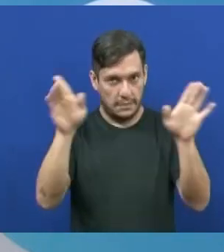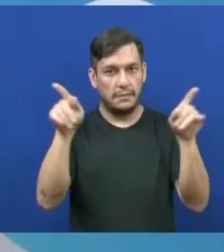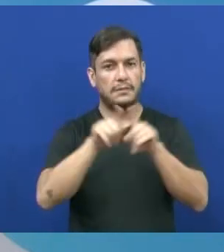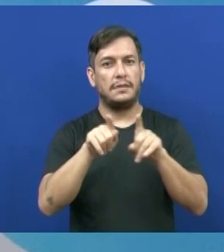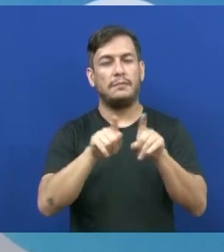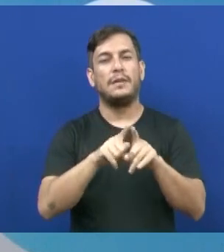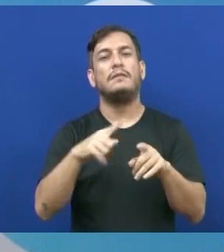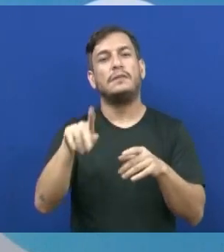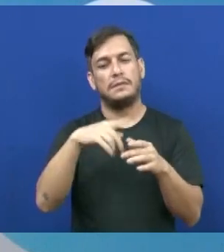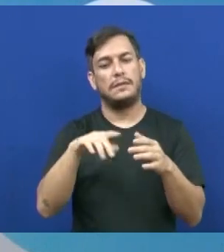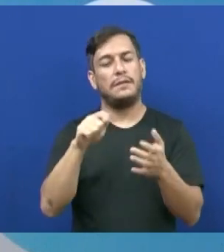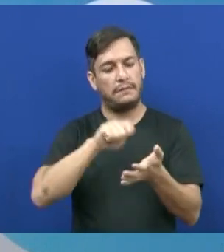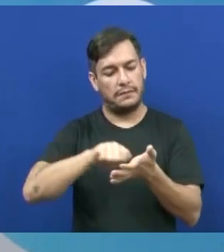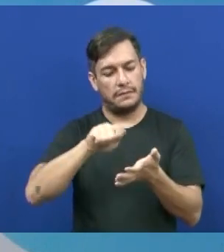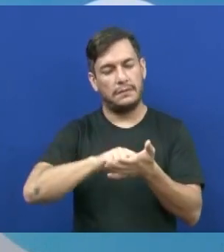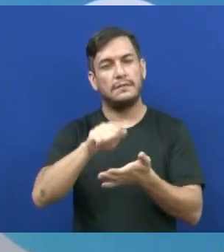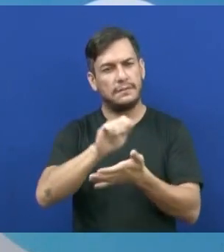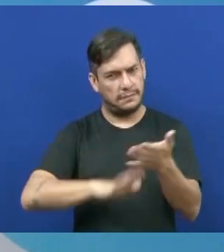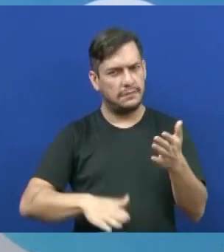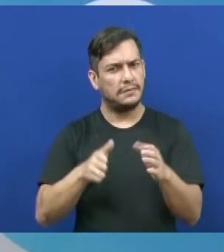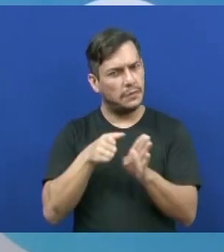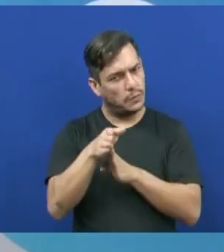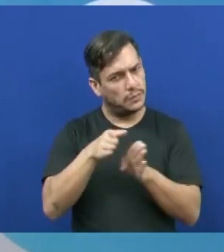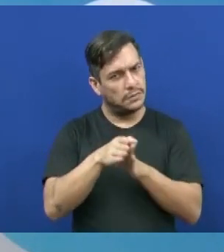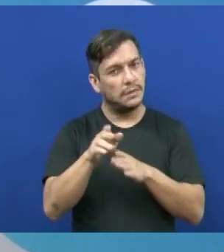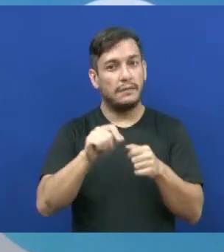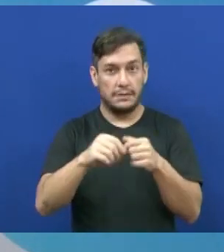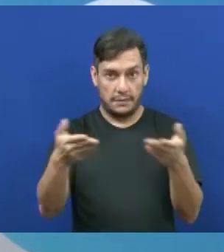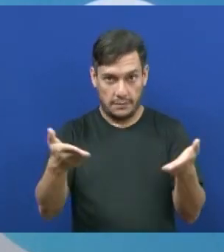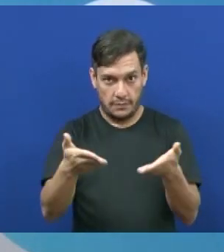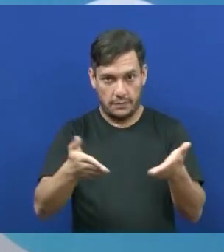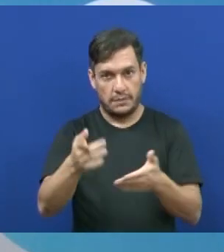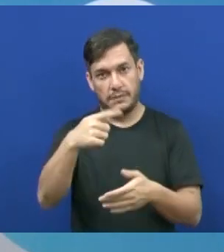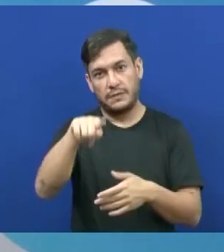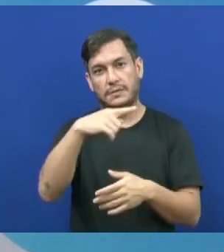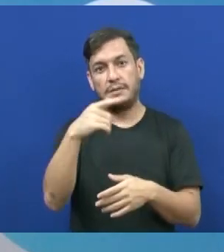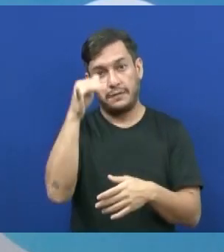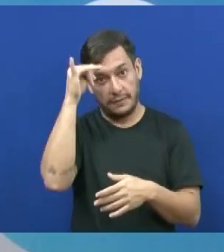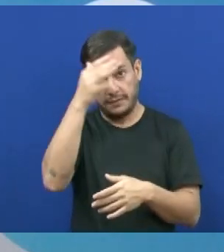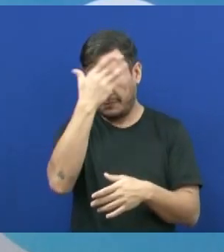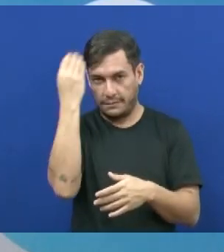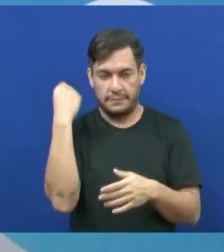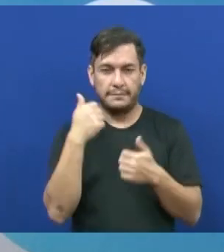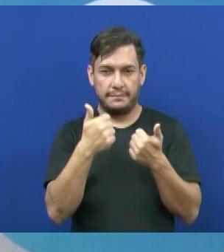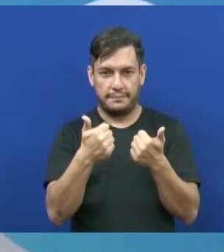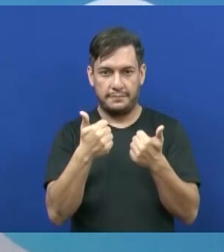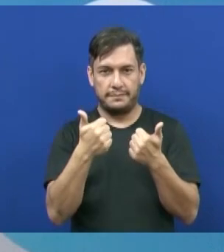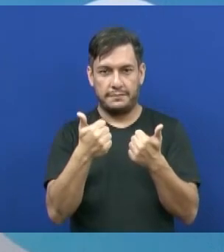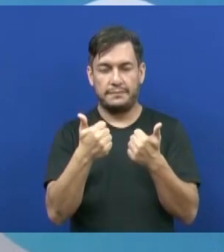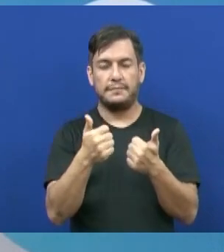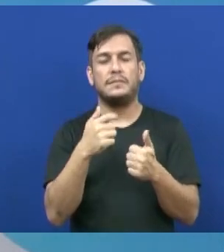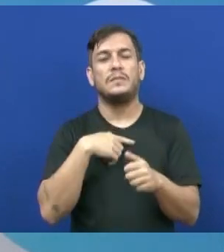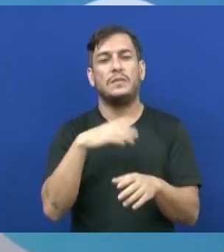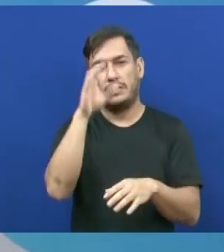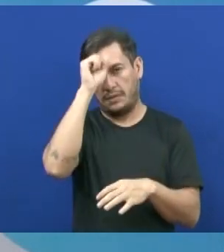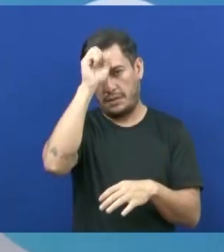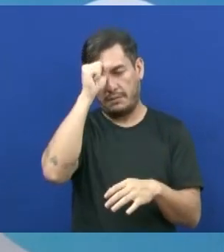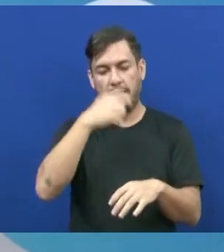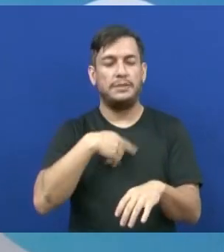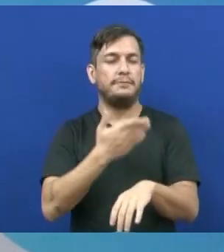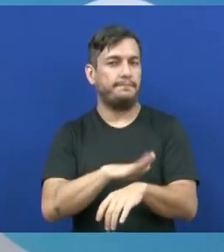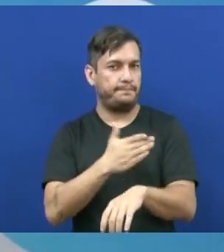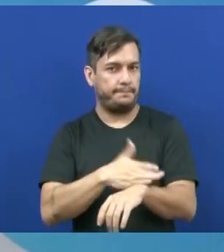deixe de fazer essa atividade. Meu conselho, faça ela agora para você não esquecer, tá bom? Tudo aquilo que a gente aprende, a gente